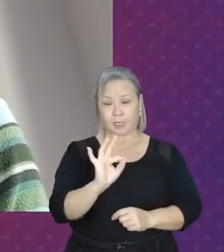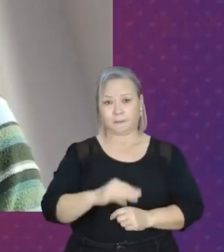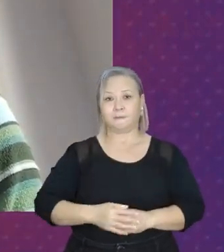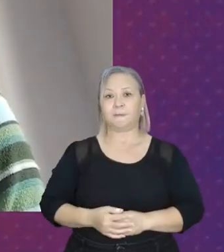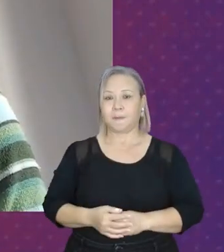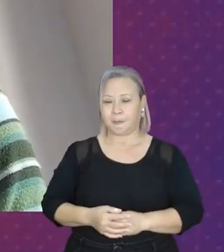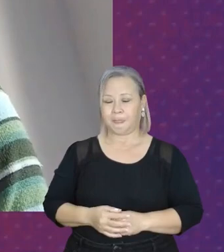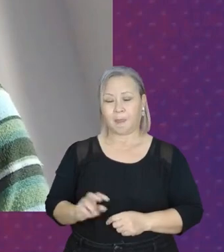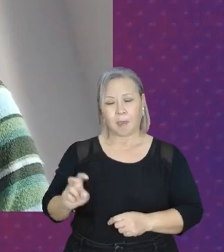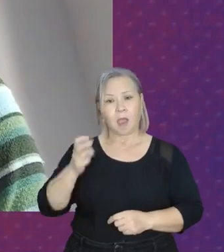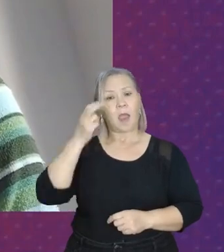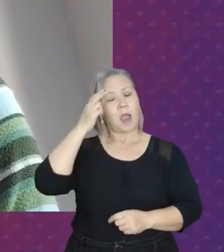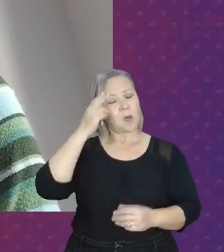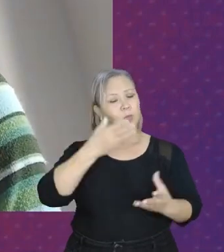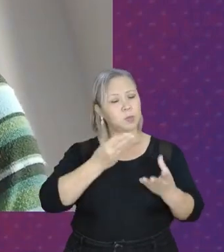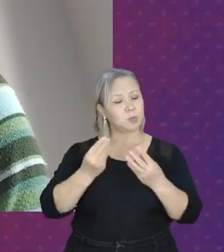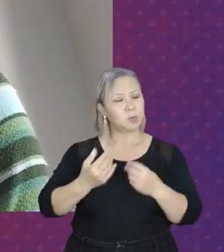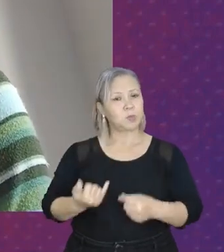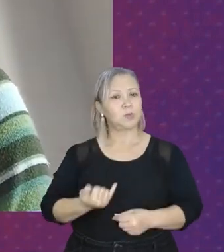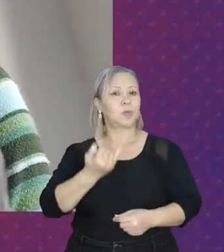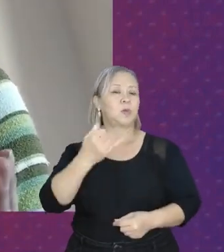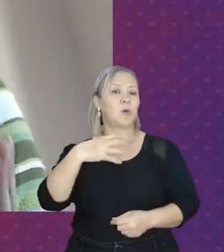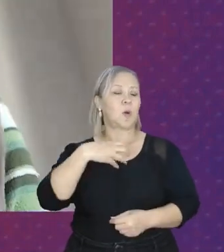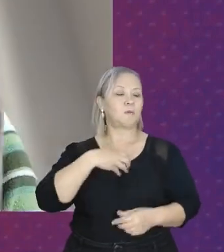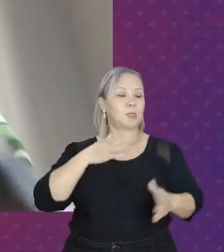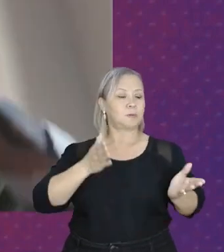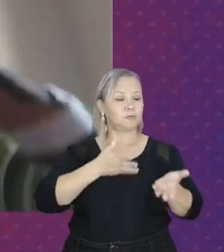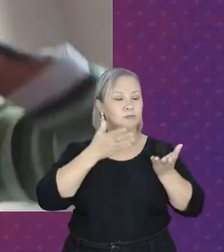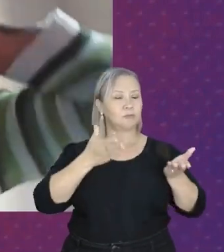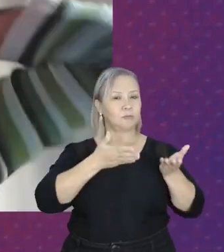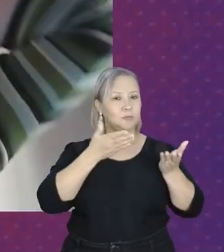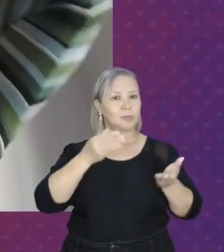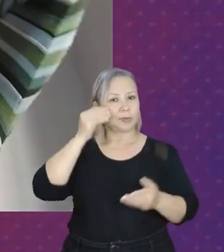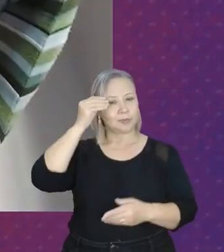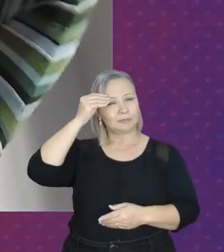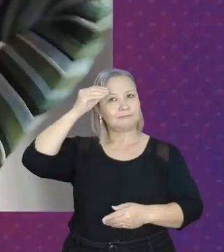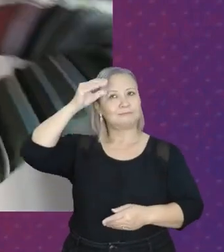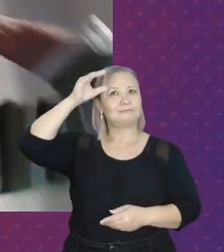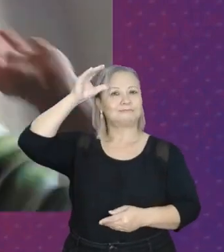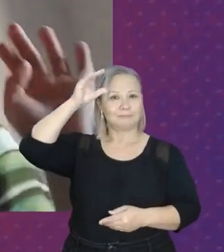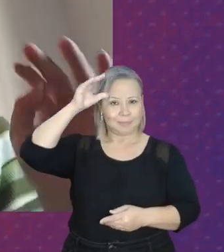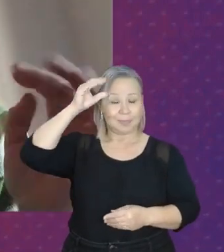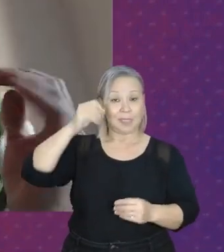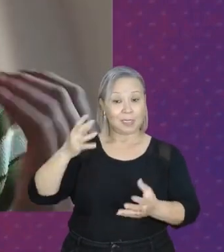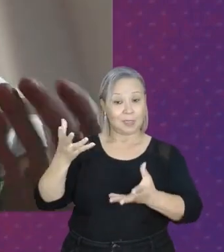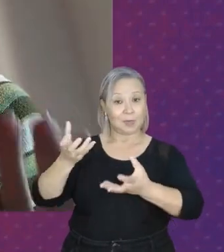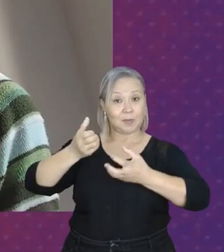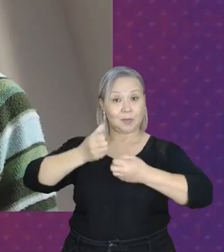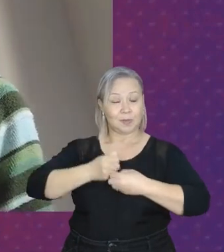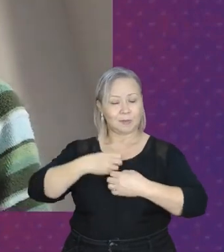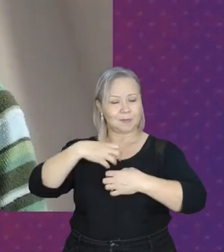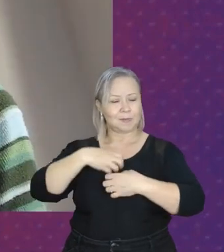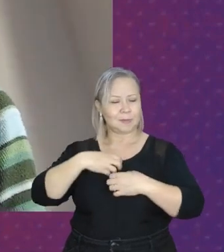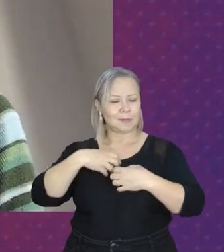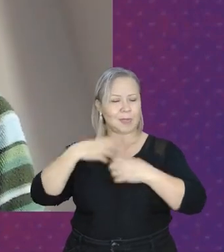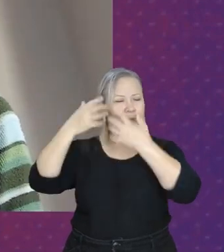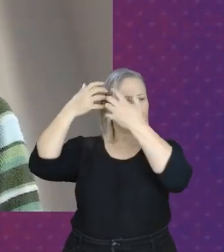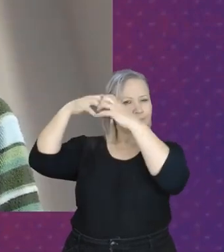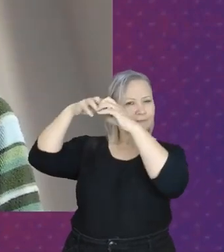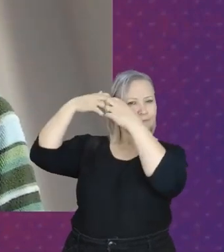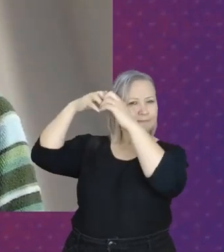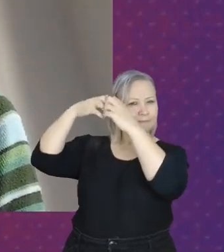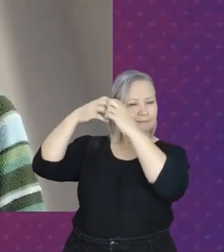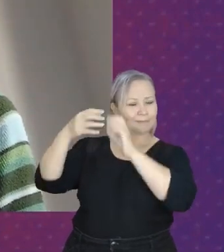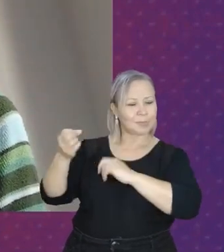a cultura foi importante como forma de incentivo de conhecimento, adquirir nove formas de pensar e